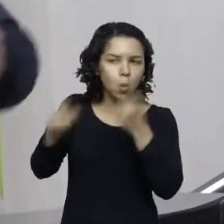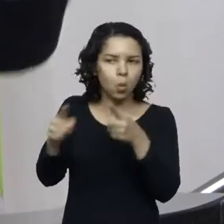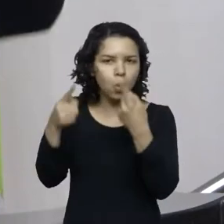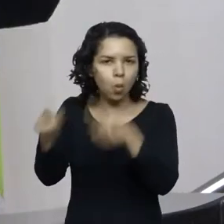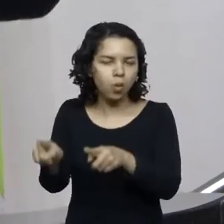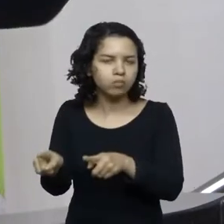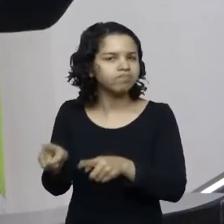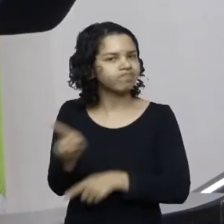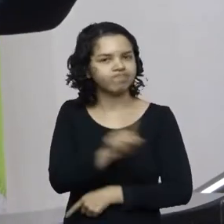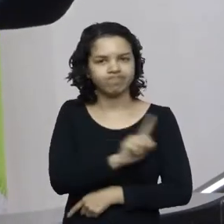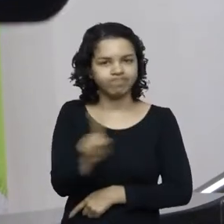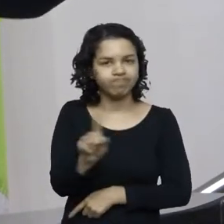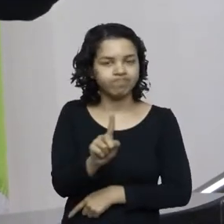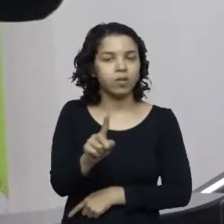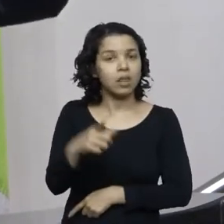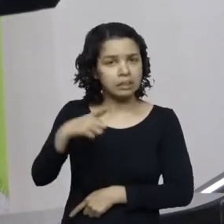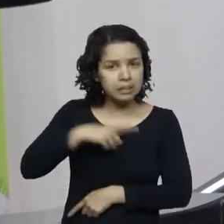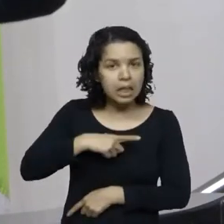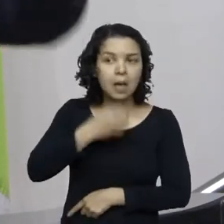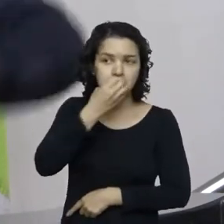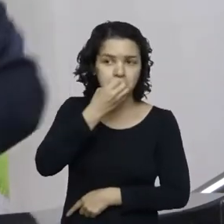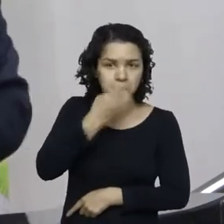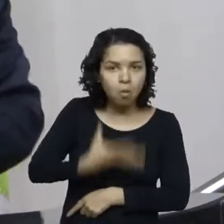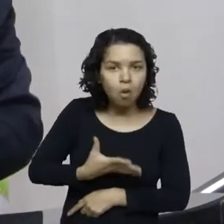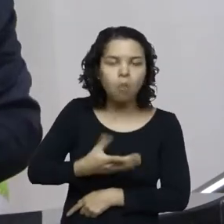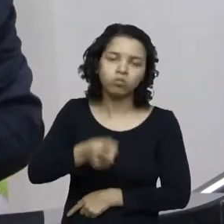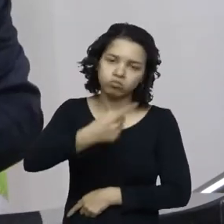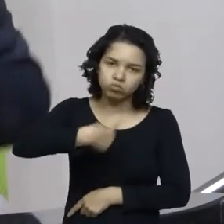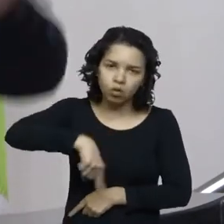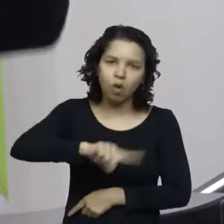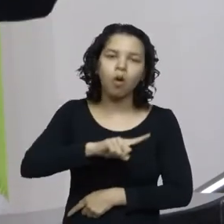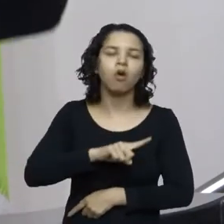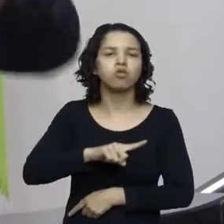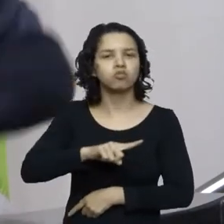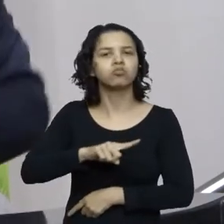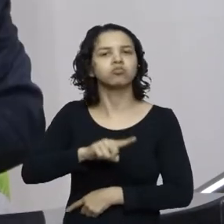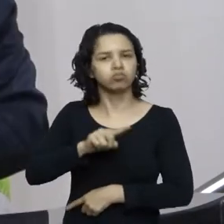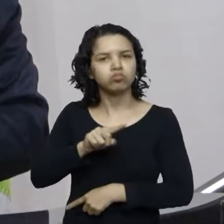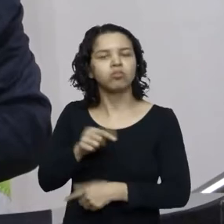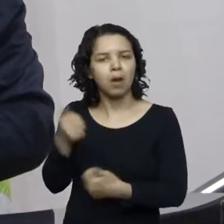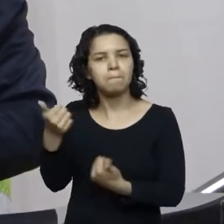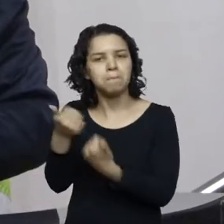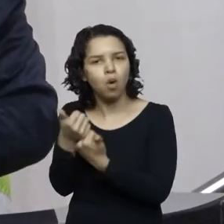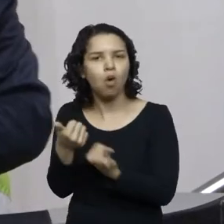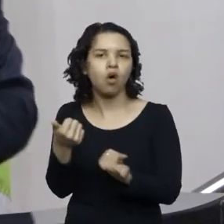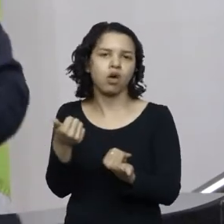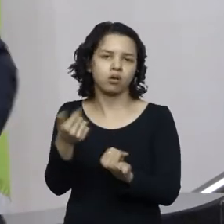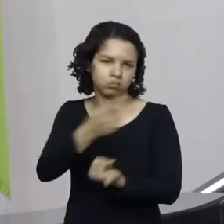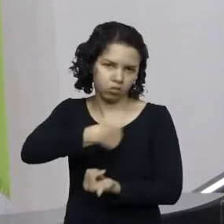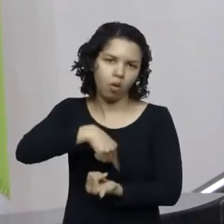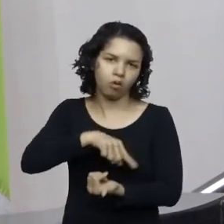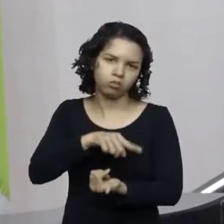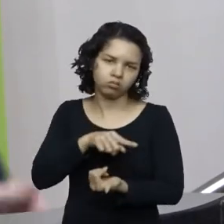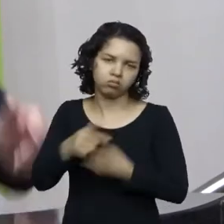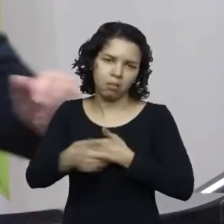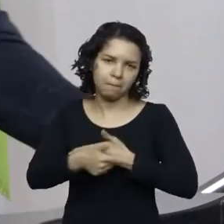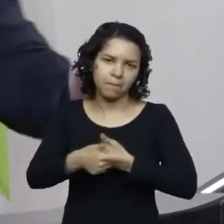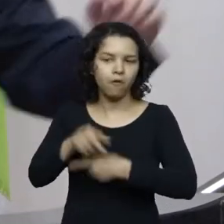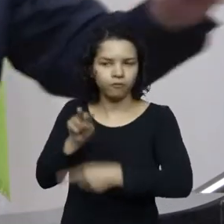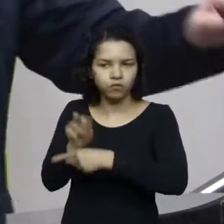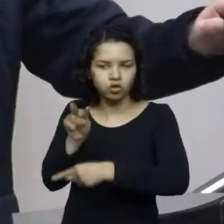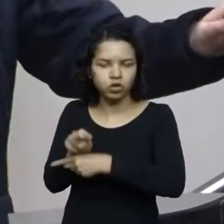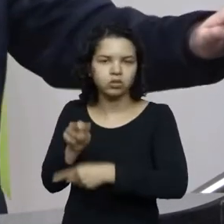Quando tem algo positivo, nosso dever é apoiar, nosso dever é fiscalizar, porque nós queremos, sim, o deputado Ismael tem certeza disso,